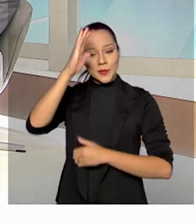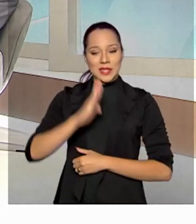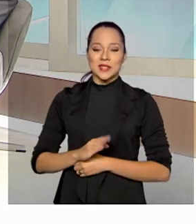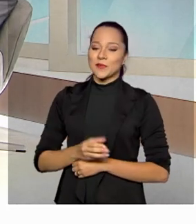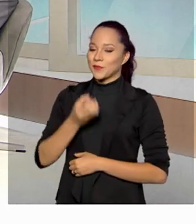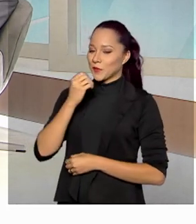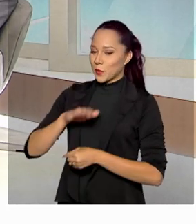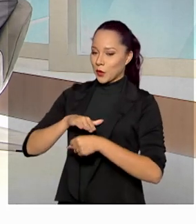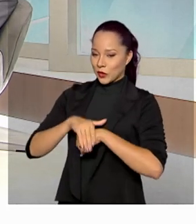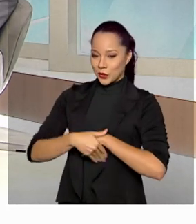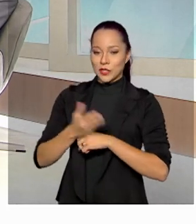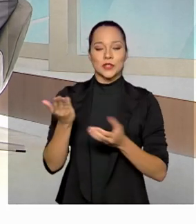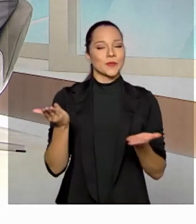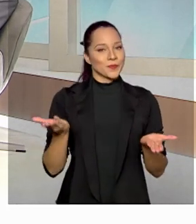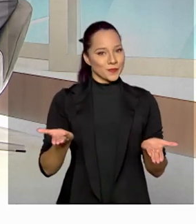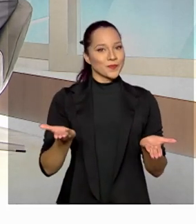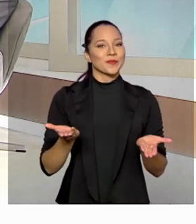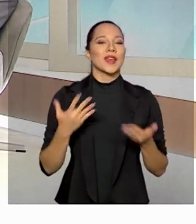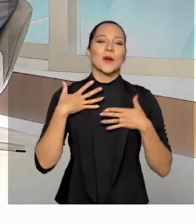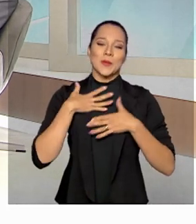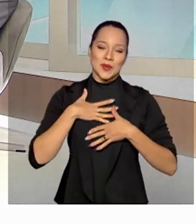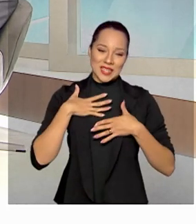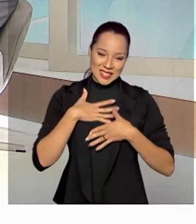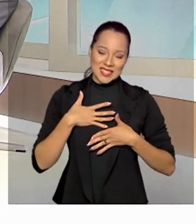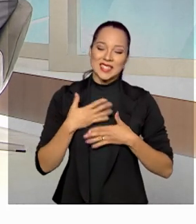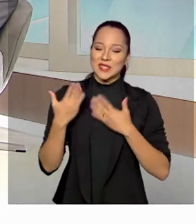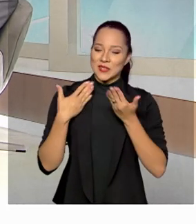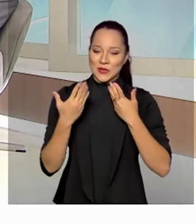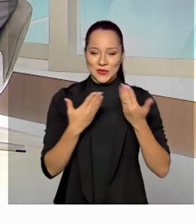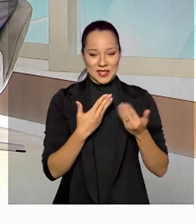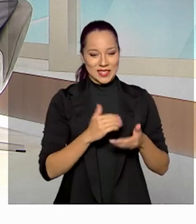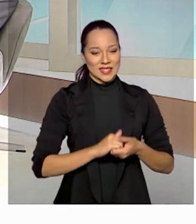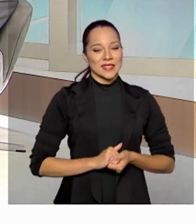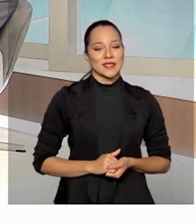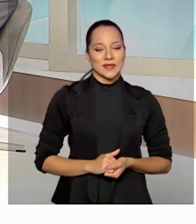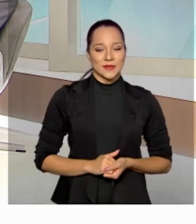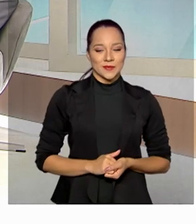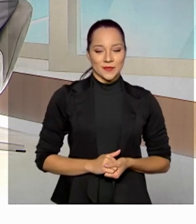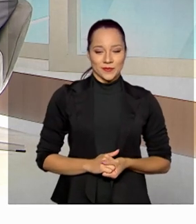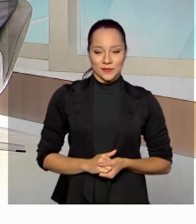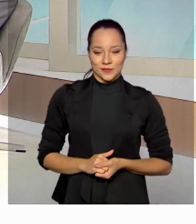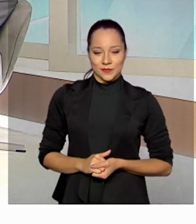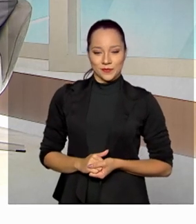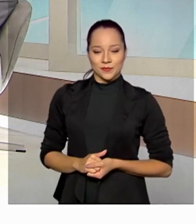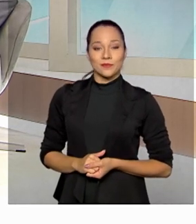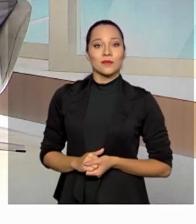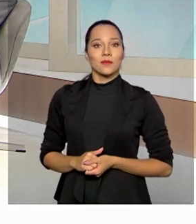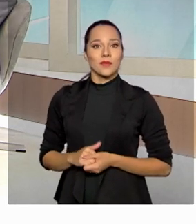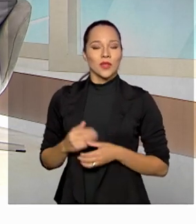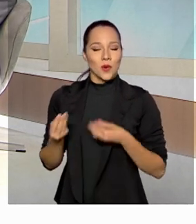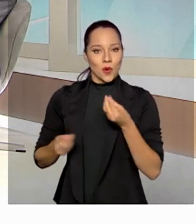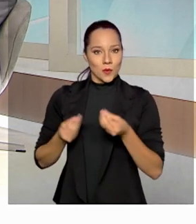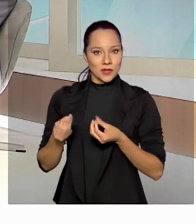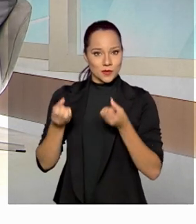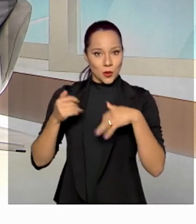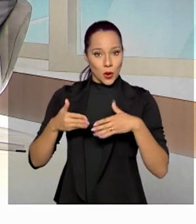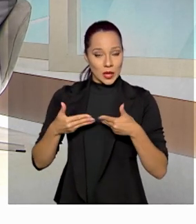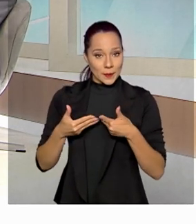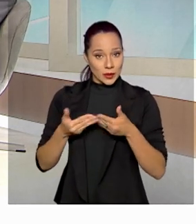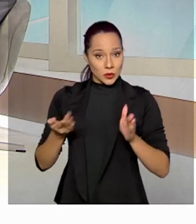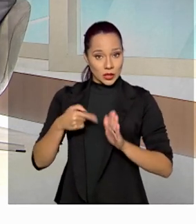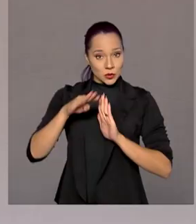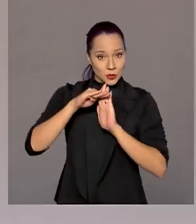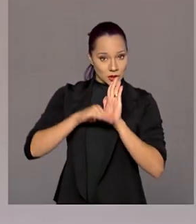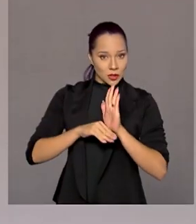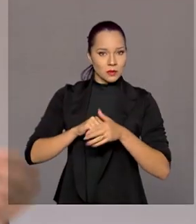Catiu Cianeri. Boa noite, Paulo. Boa noite, ministro. Vai ser um prazer essa nossa conversa. Boa noite, Caciu. Ministro, como nós falamos aqui na abertura do Brasil em